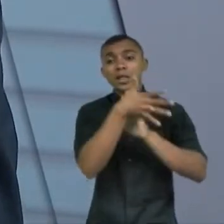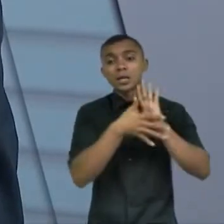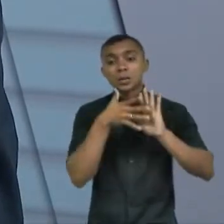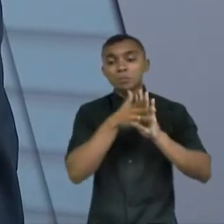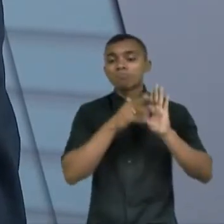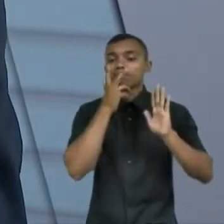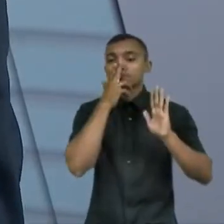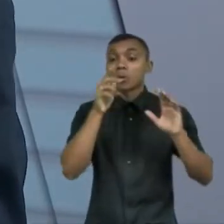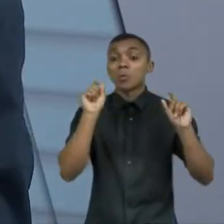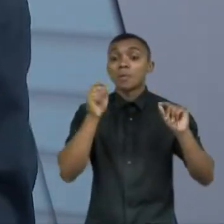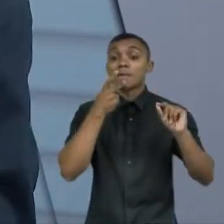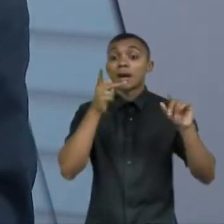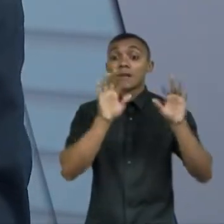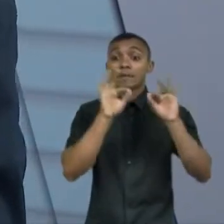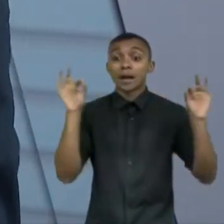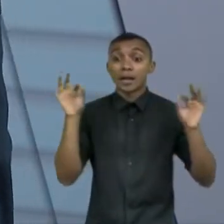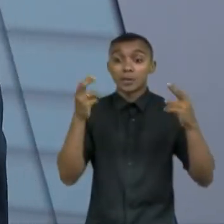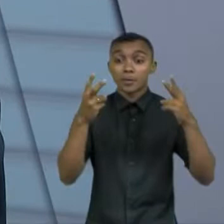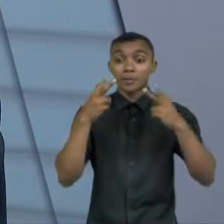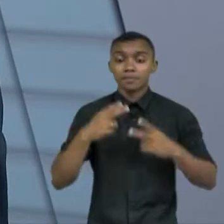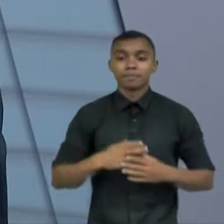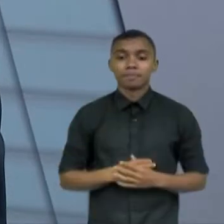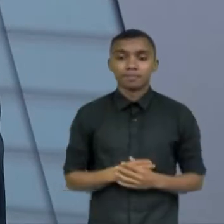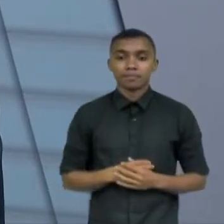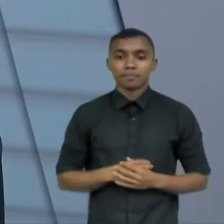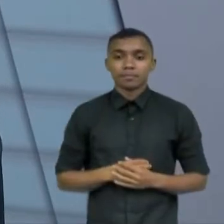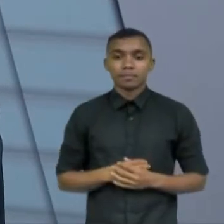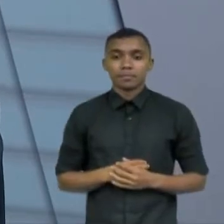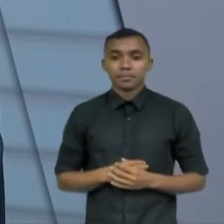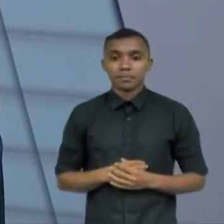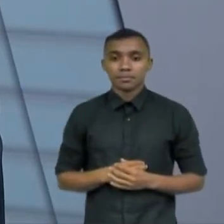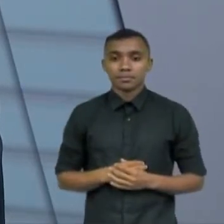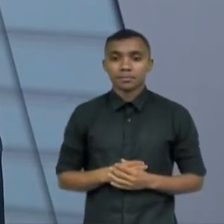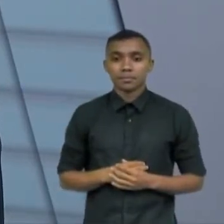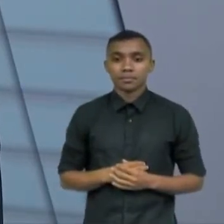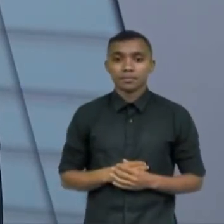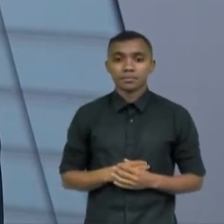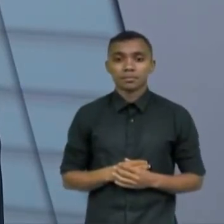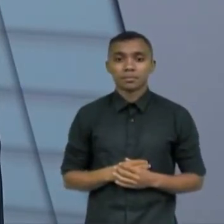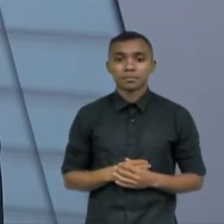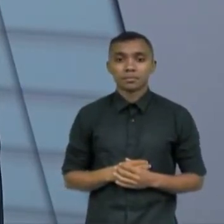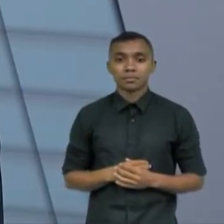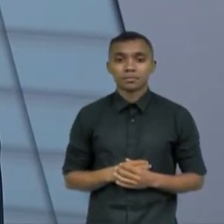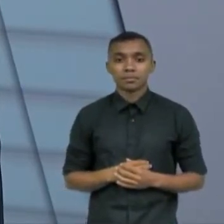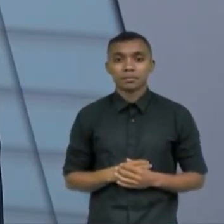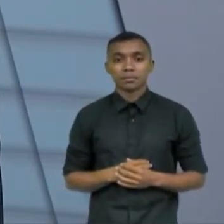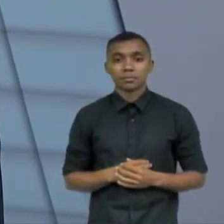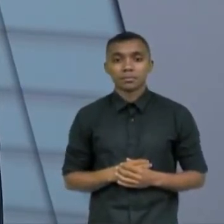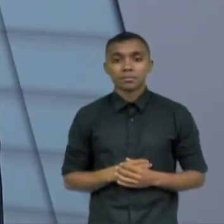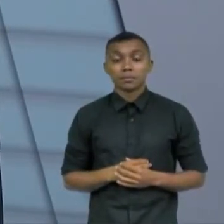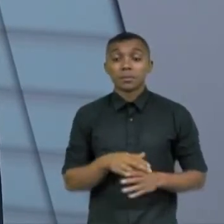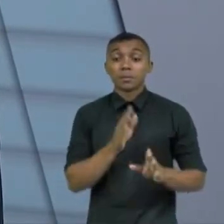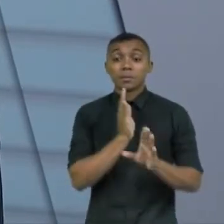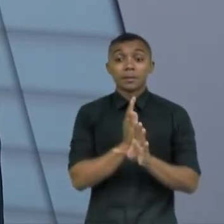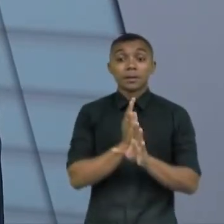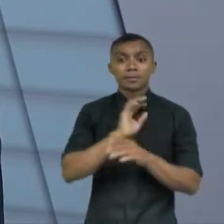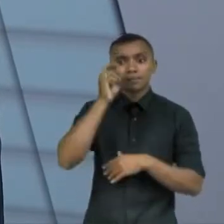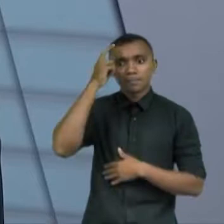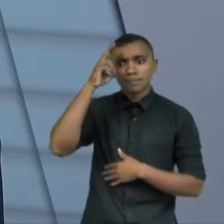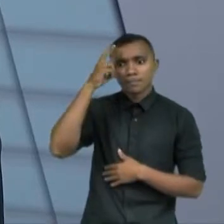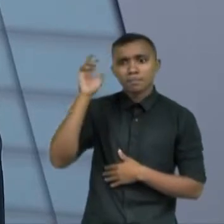perconciente porque ele diz o seguinte o doutor Danilo escreveu aqui abrindo o livro da doutora porque como ela disse